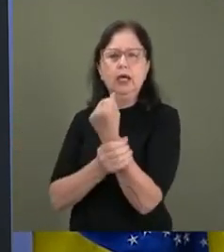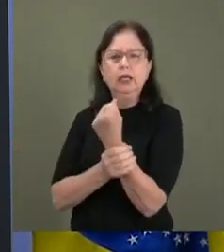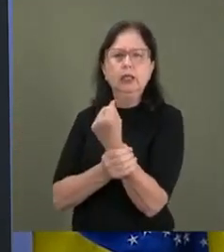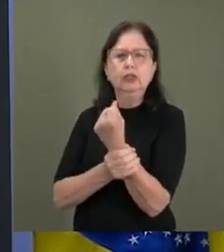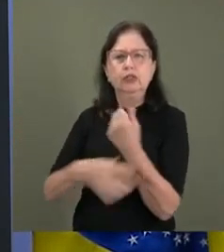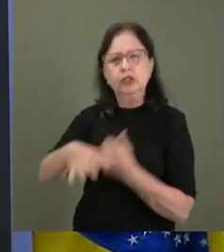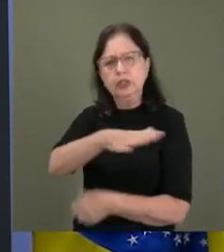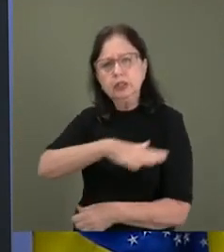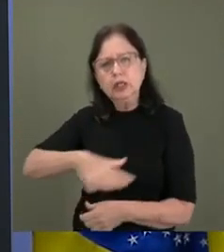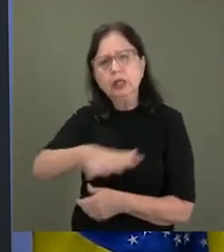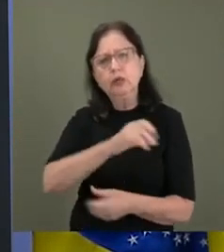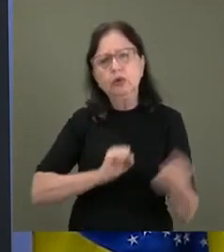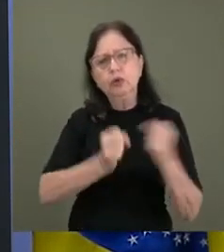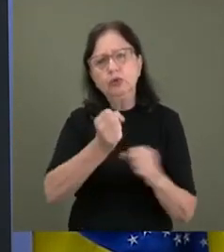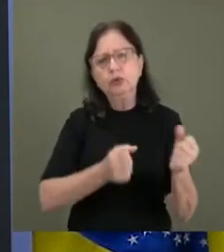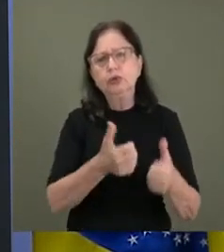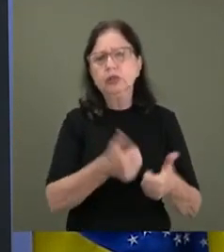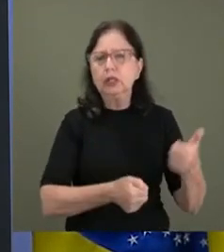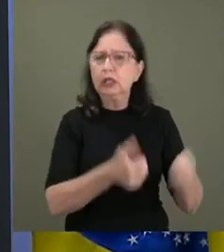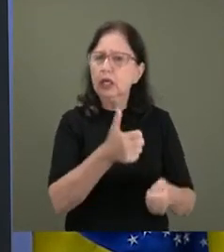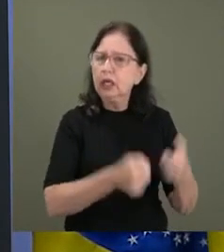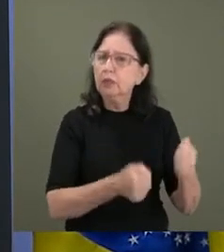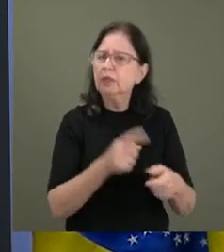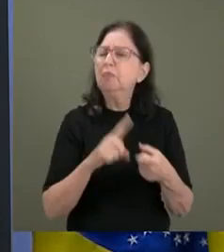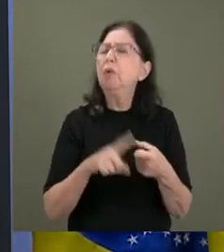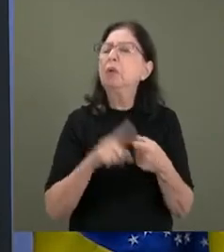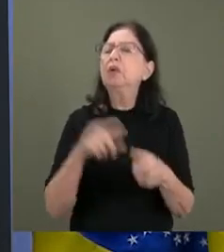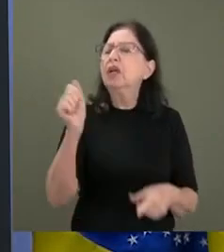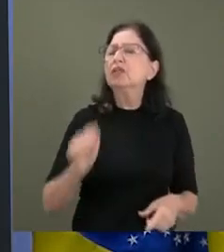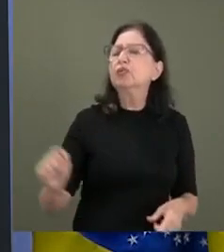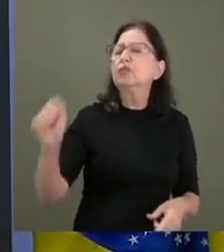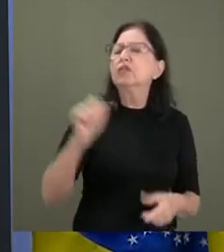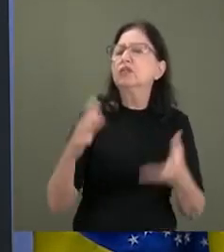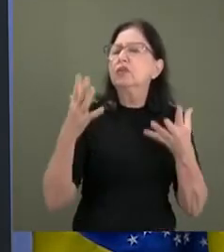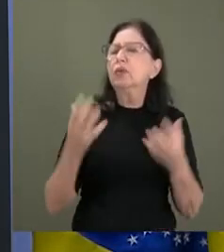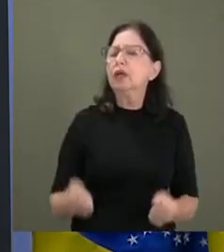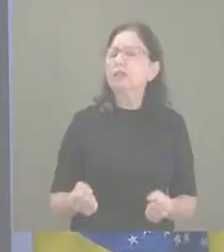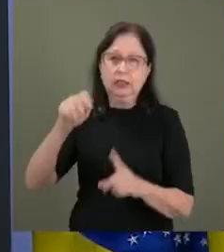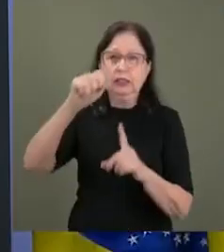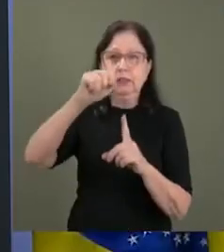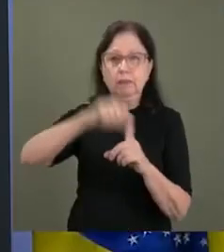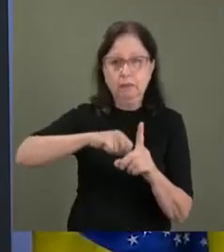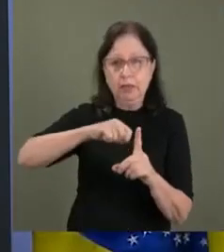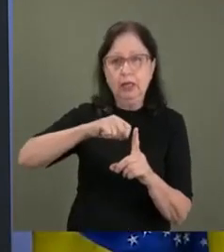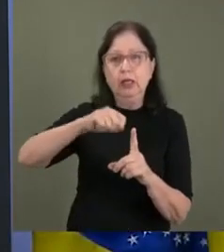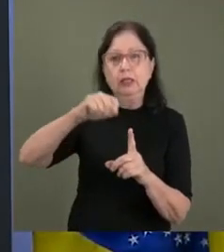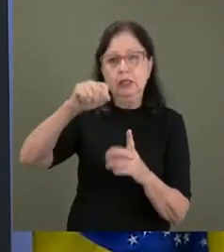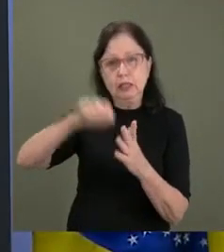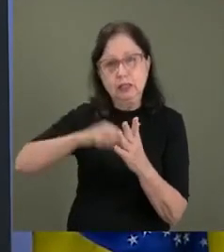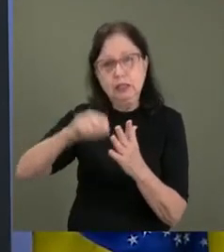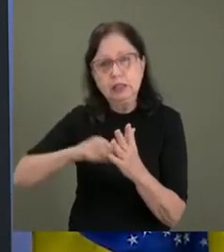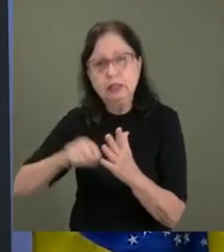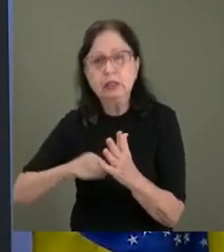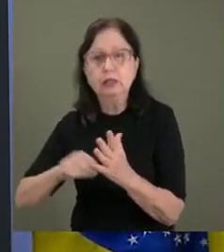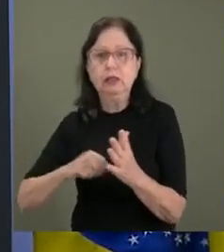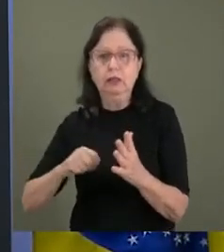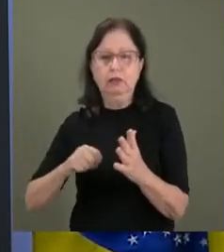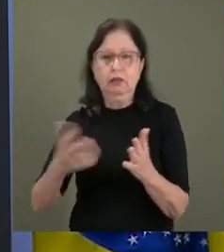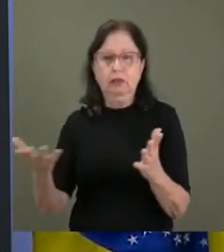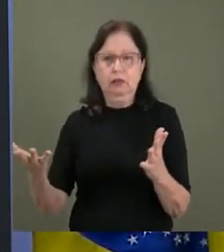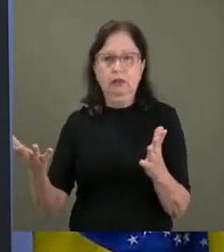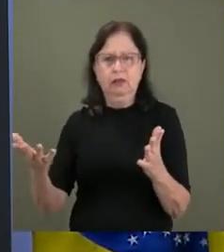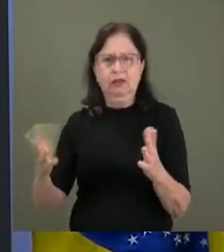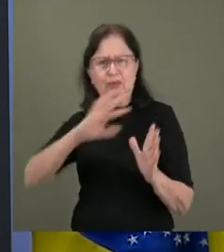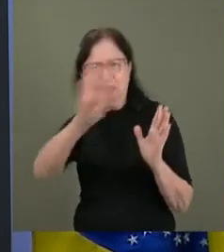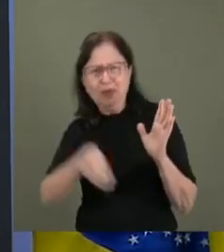nenhuma empresa do setor, nenhuma associação do setor reconhece valor nesse projeto. O que será que está havendo? Eu queria dizer aos senhores que eu trabalho há 20 anos nessa área.